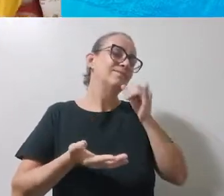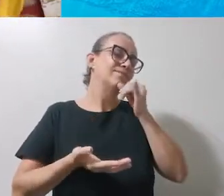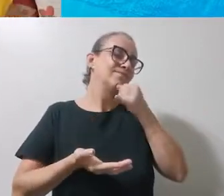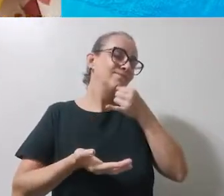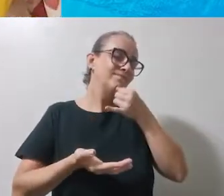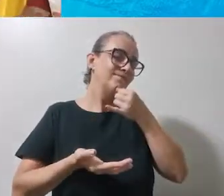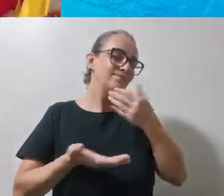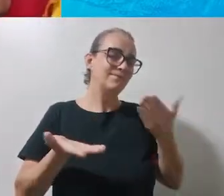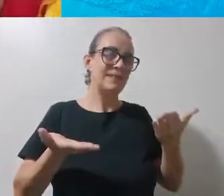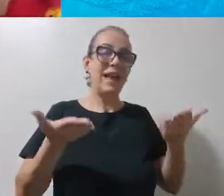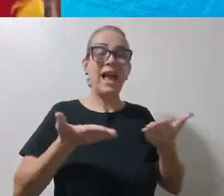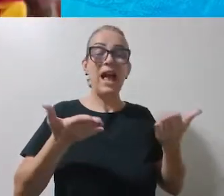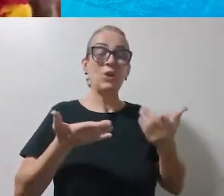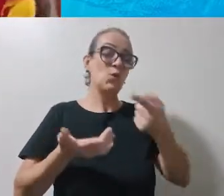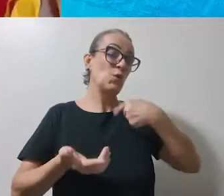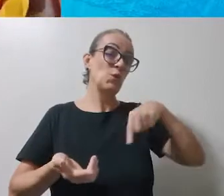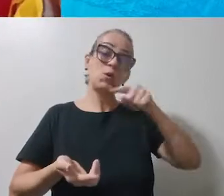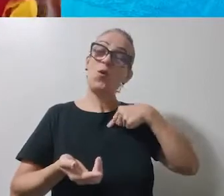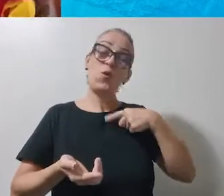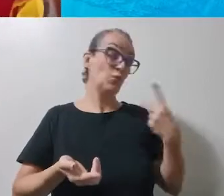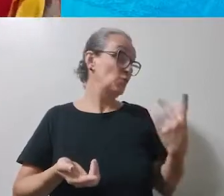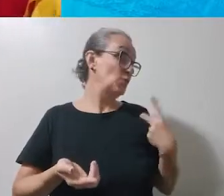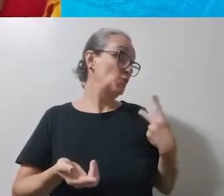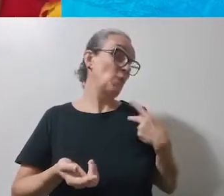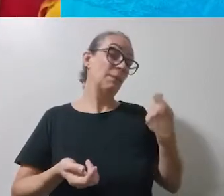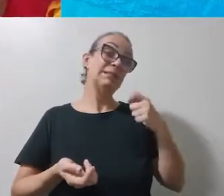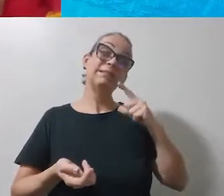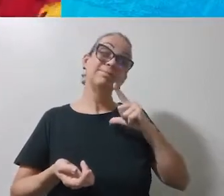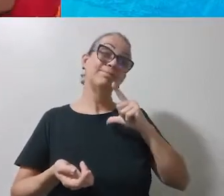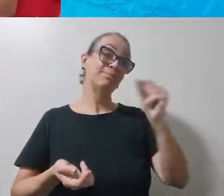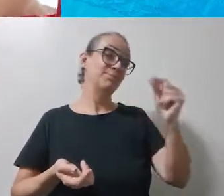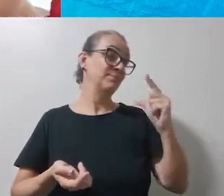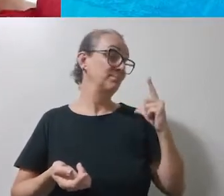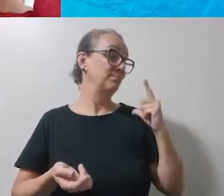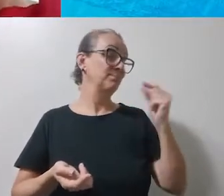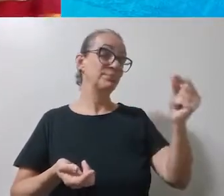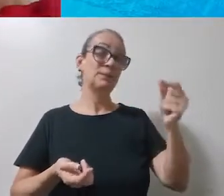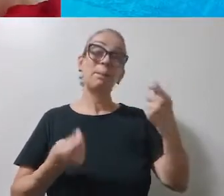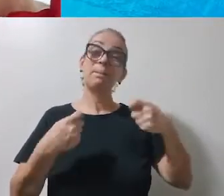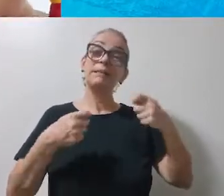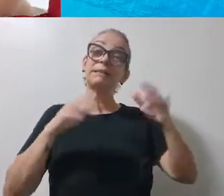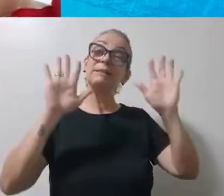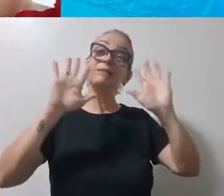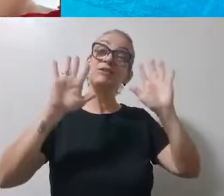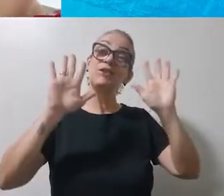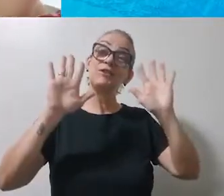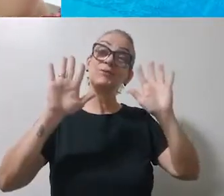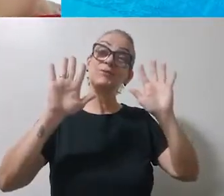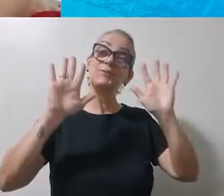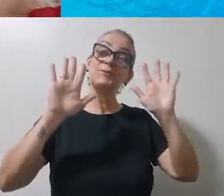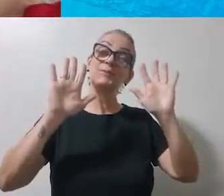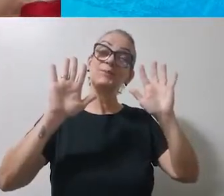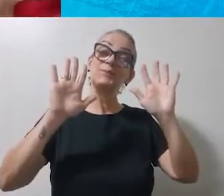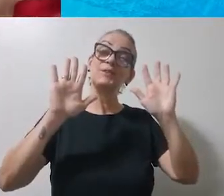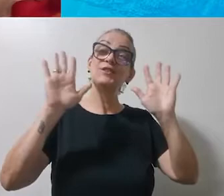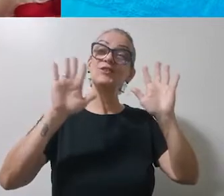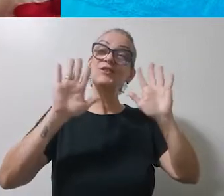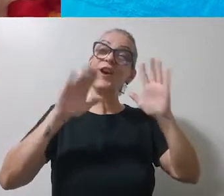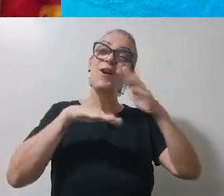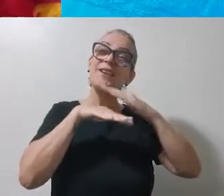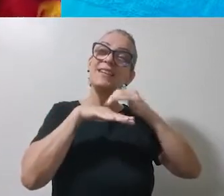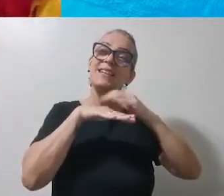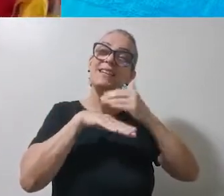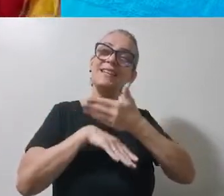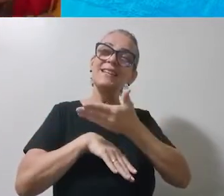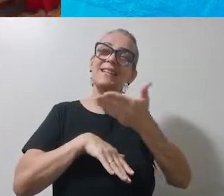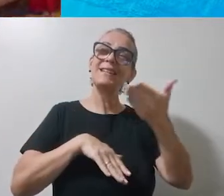Agora temos que ir, amiga. Temos que nos despedir. Tchau, tchau, queridos.